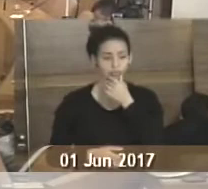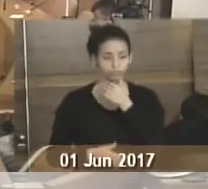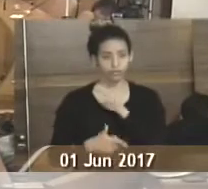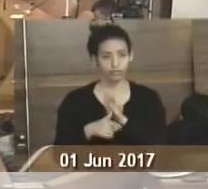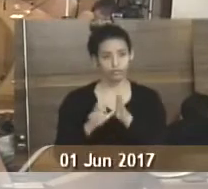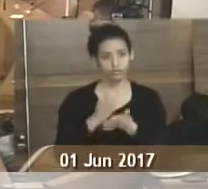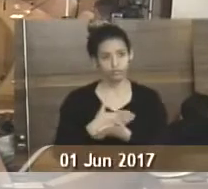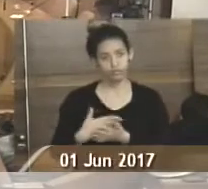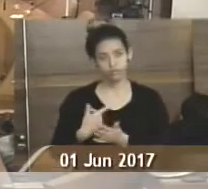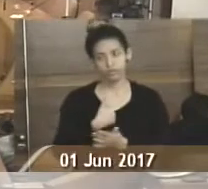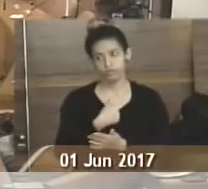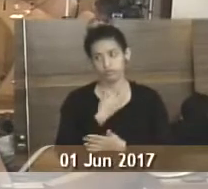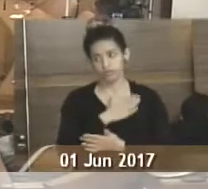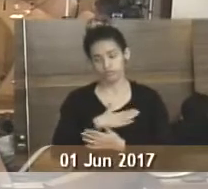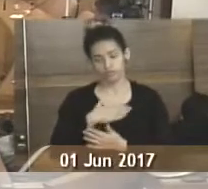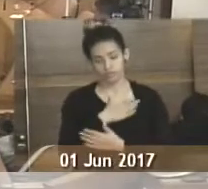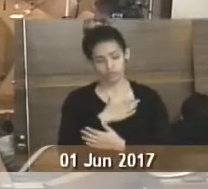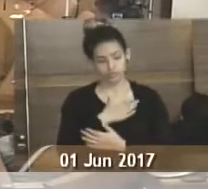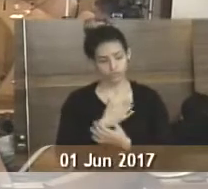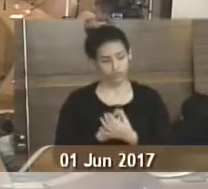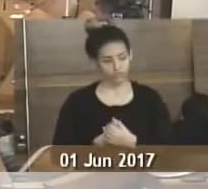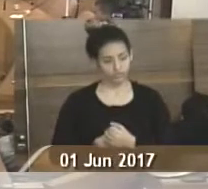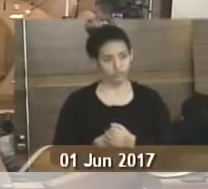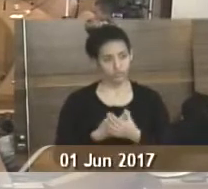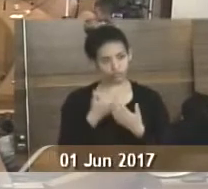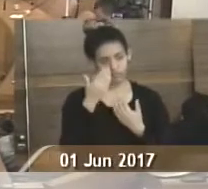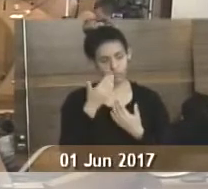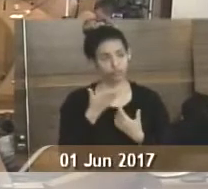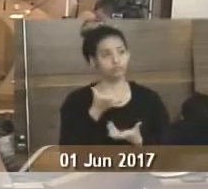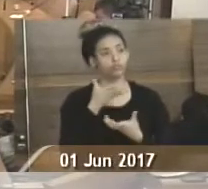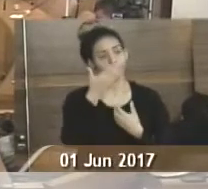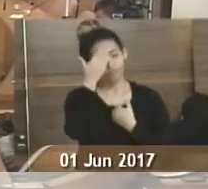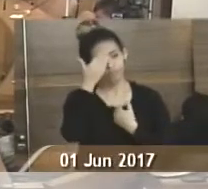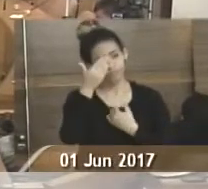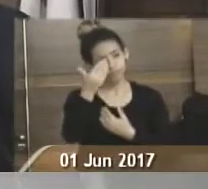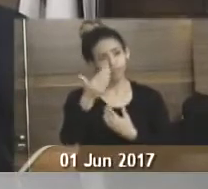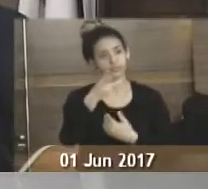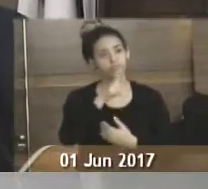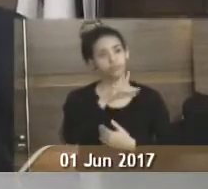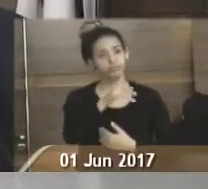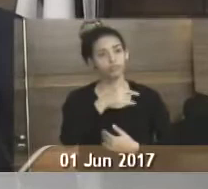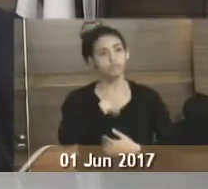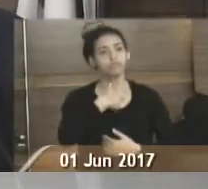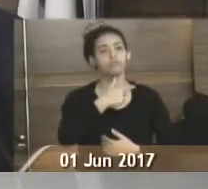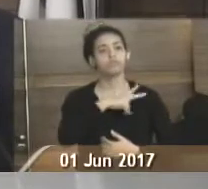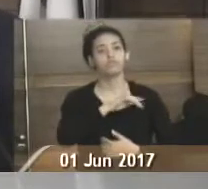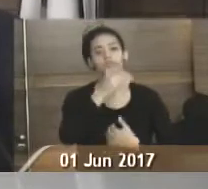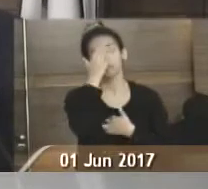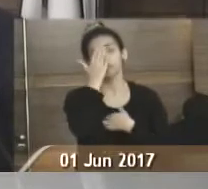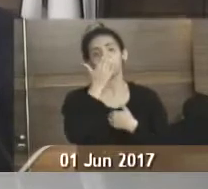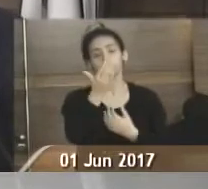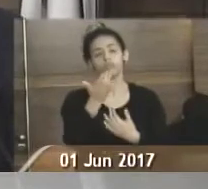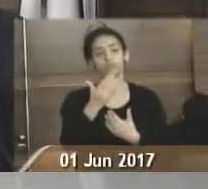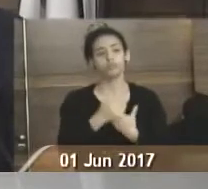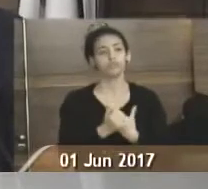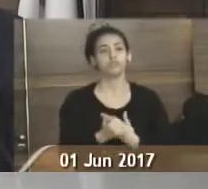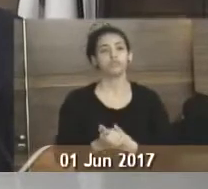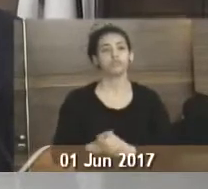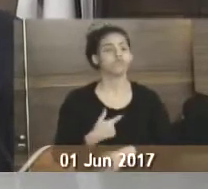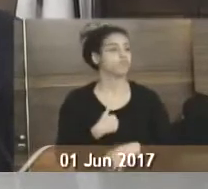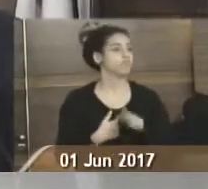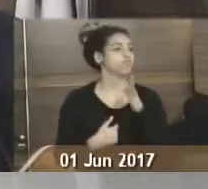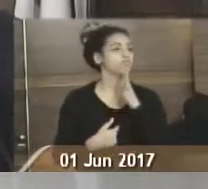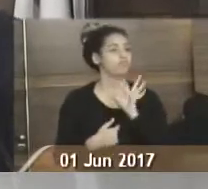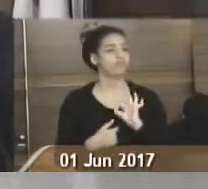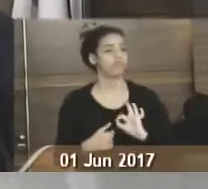antes de iniciar, eu queria agradecer, queria não, eu quero, eu vou agradecer, eu não o